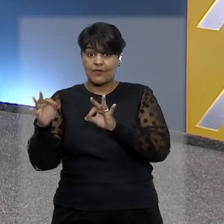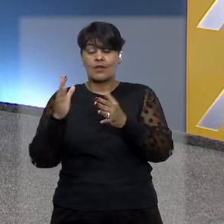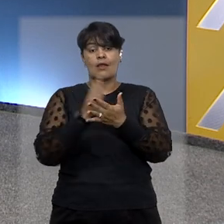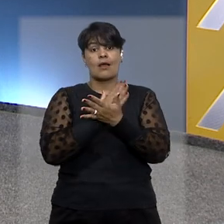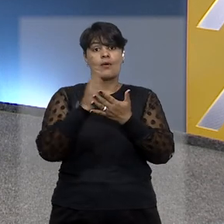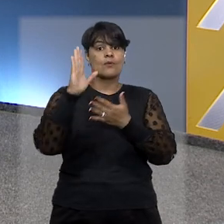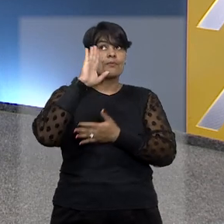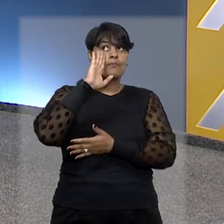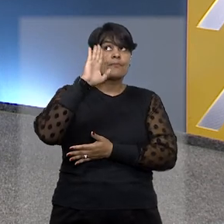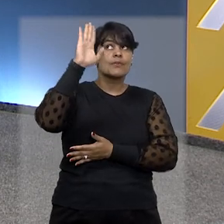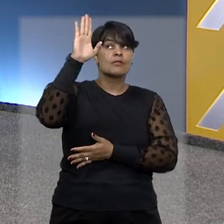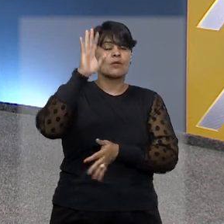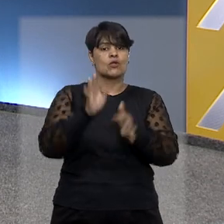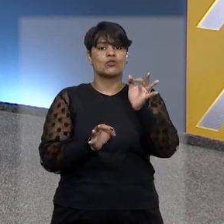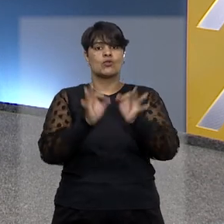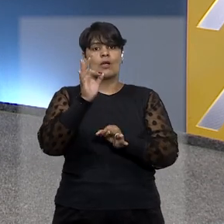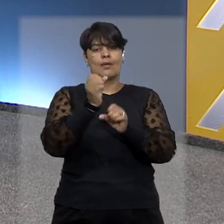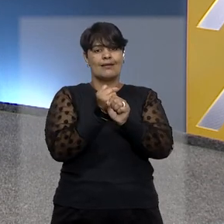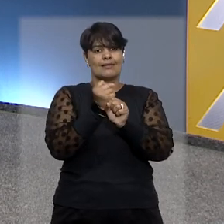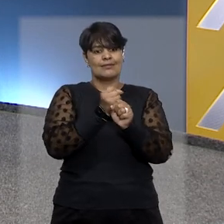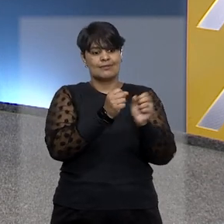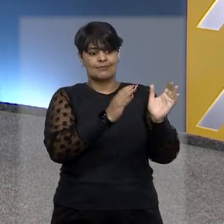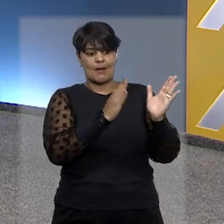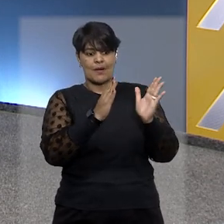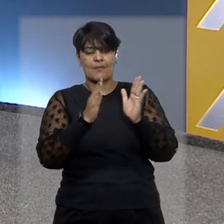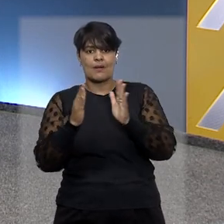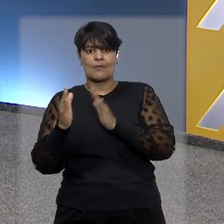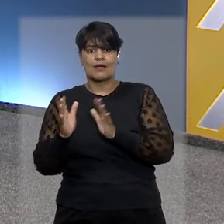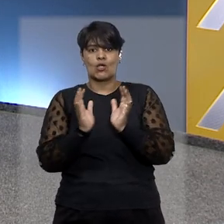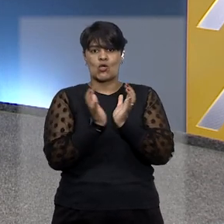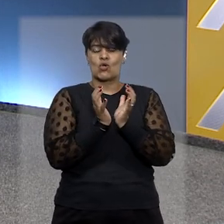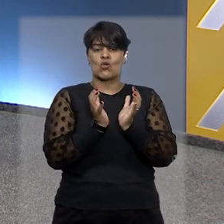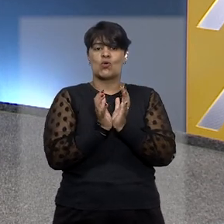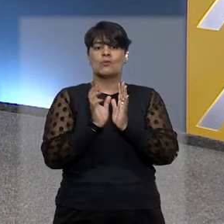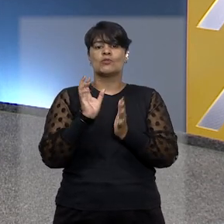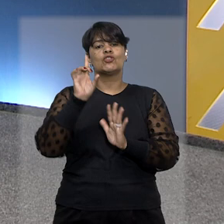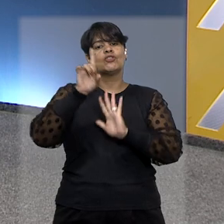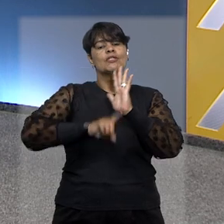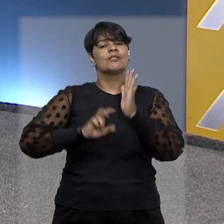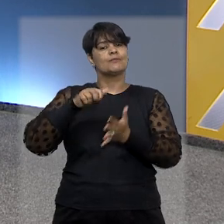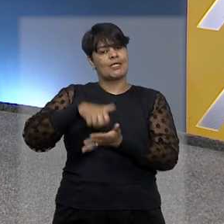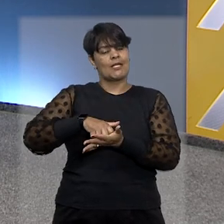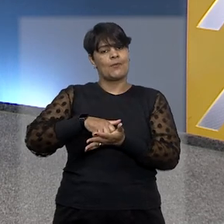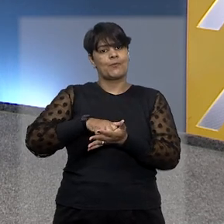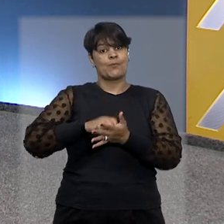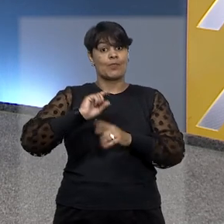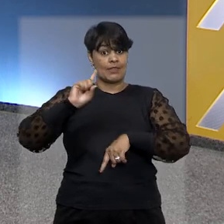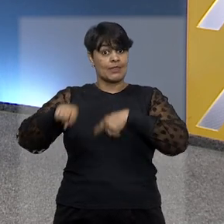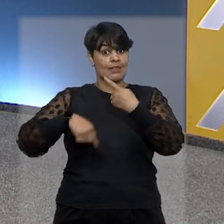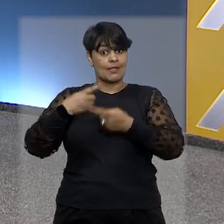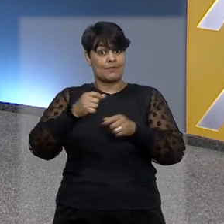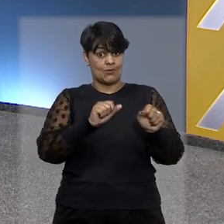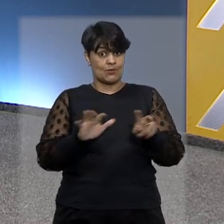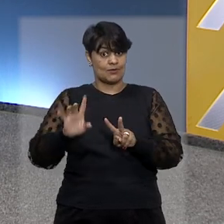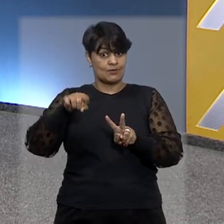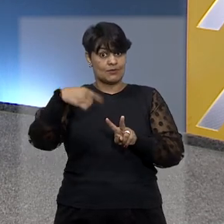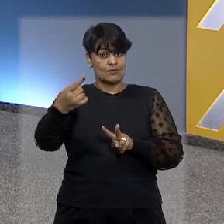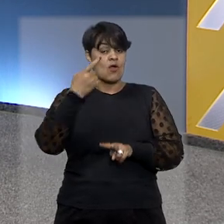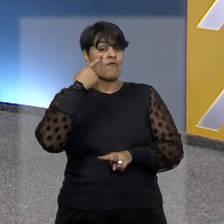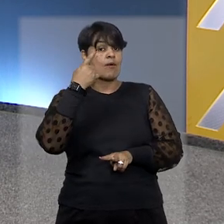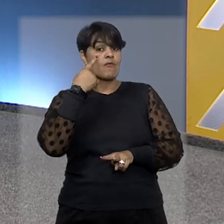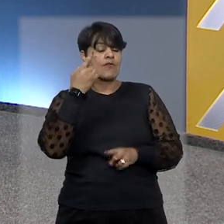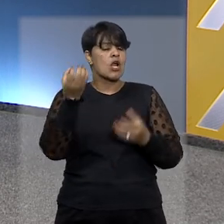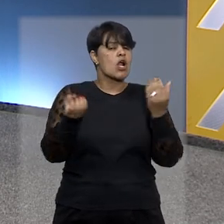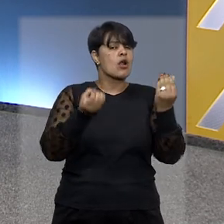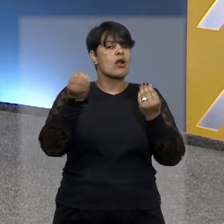principais julgamentos do ano nos colegiados de direito penal. No próximo programa, será a vez de conferir o balanço